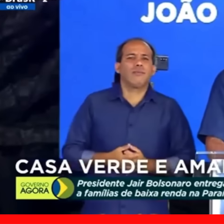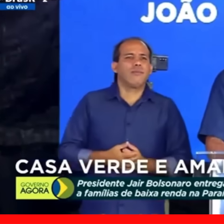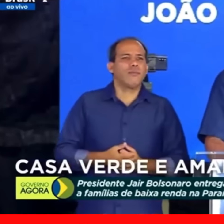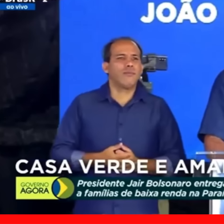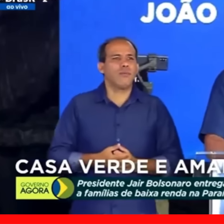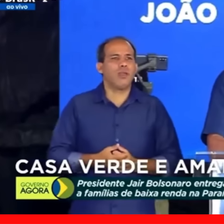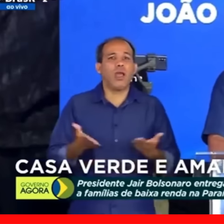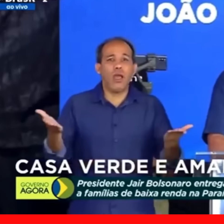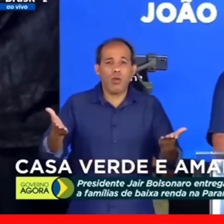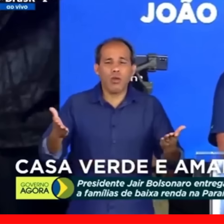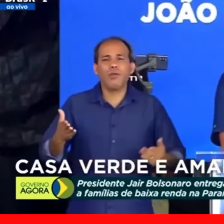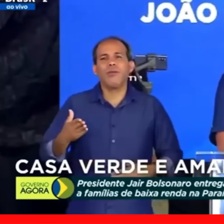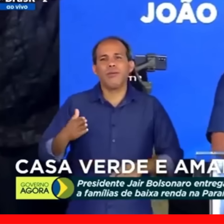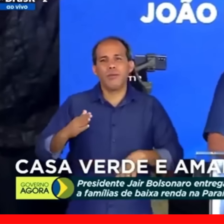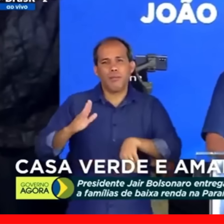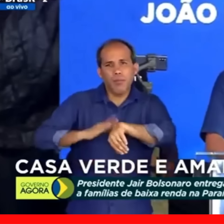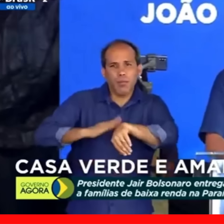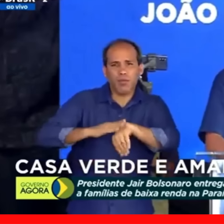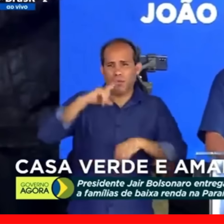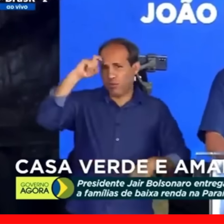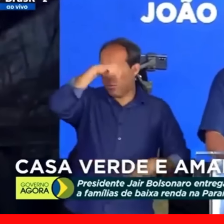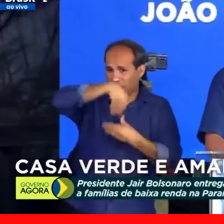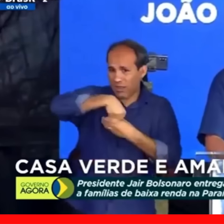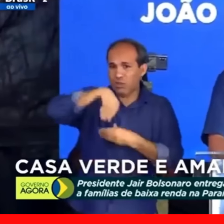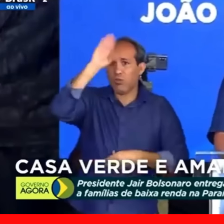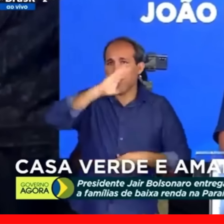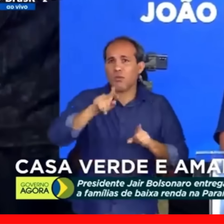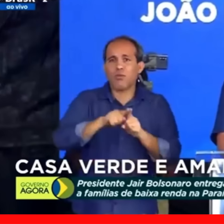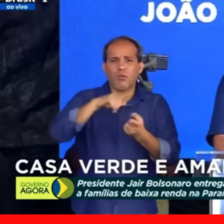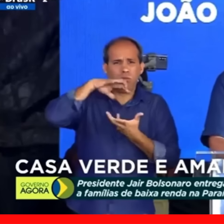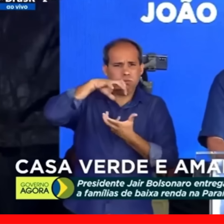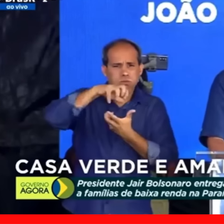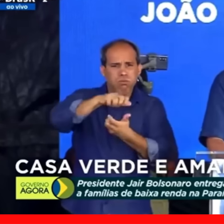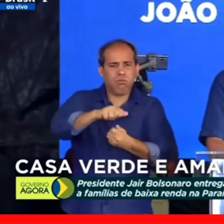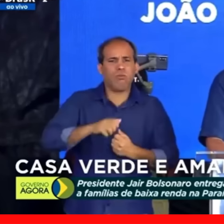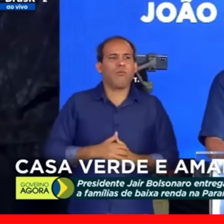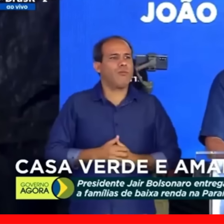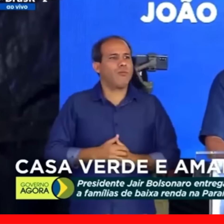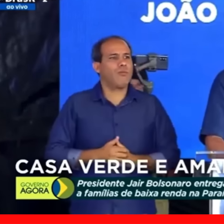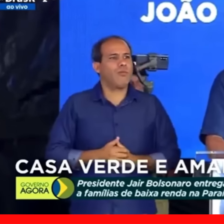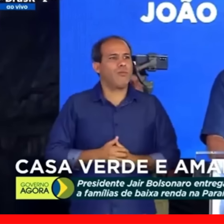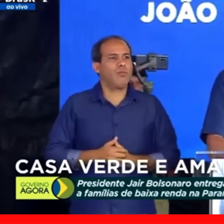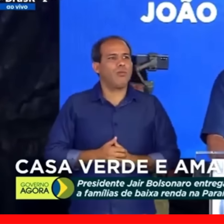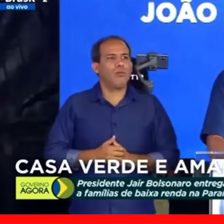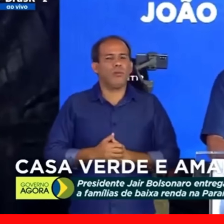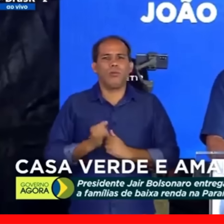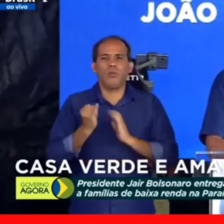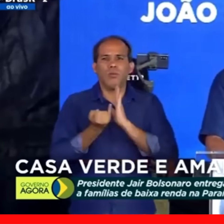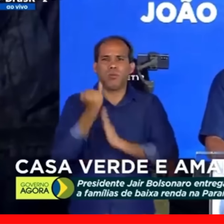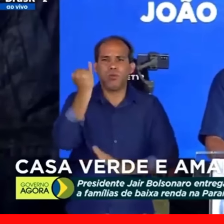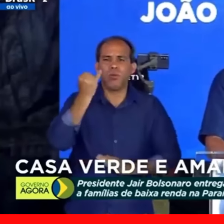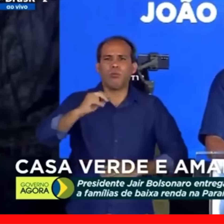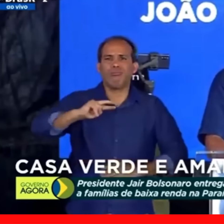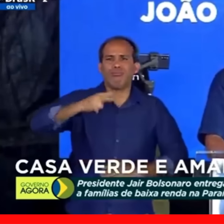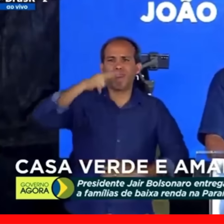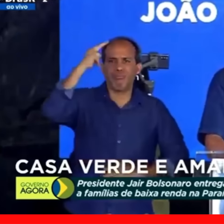Vivemos momentos difíceis no nosso Brasil e no mundo Uma inflação, um aumento de preço que